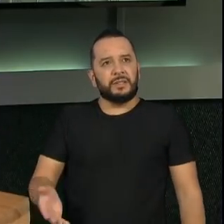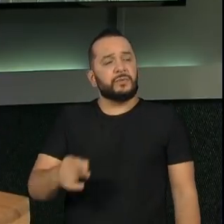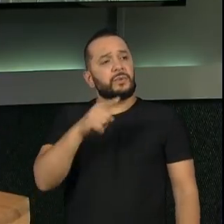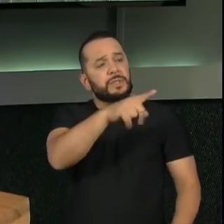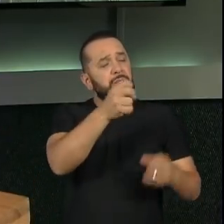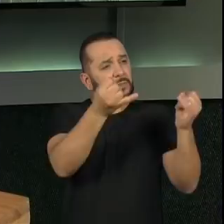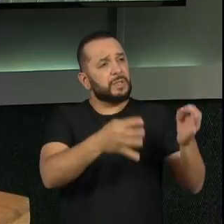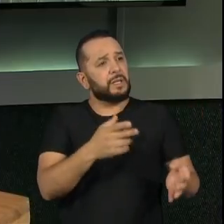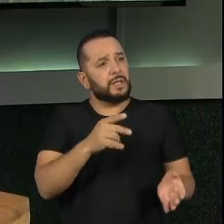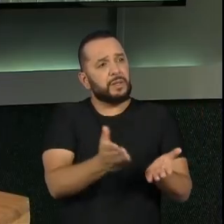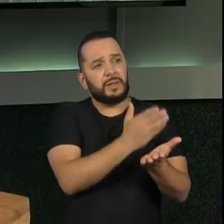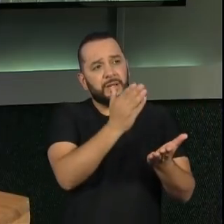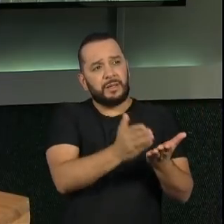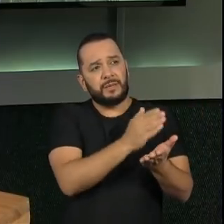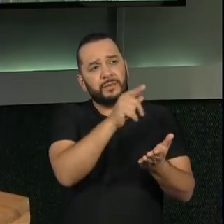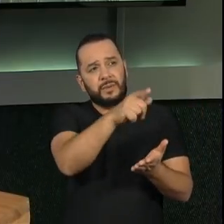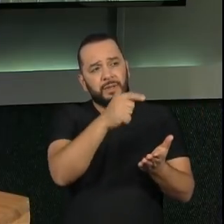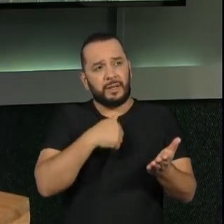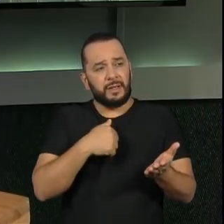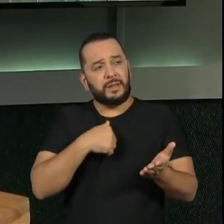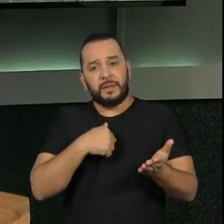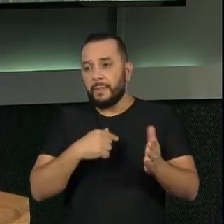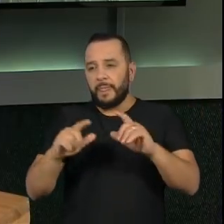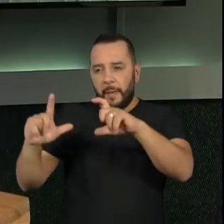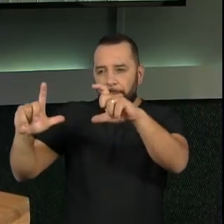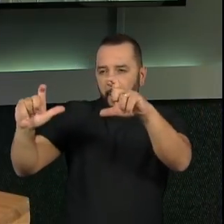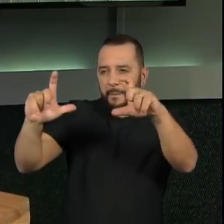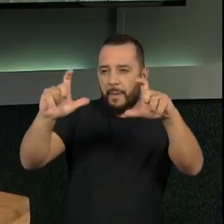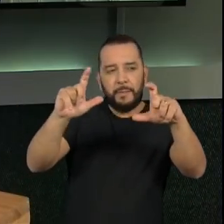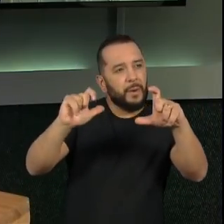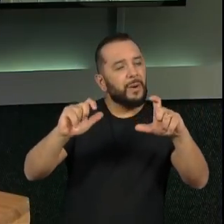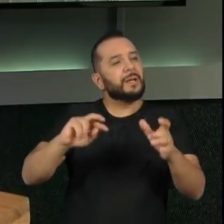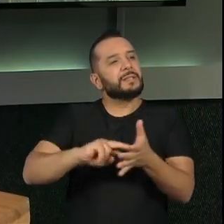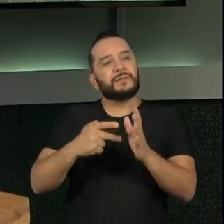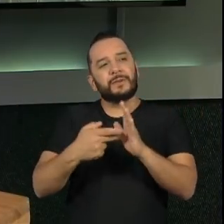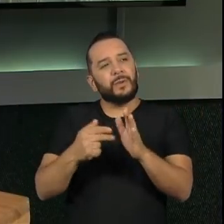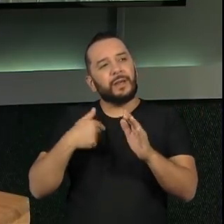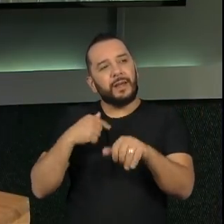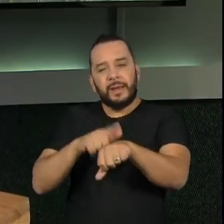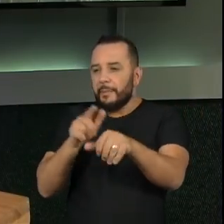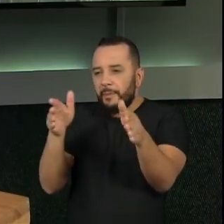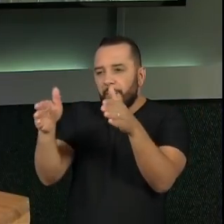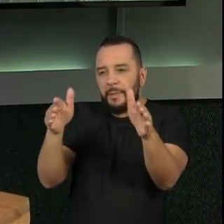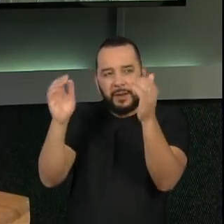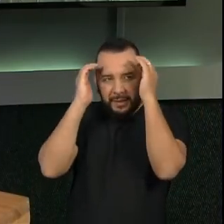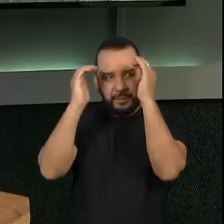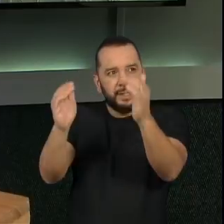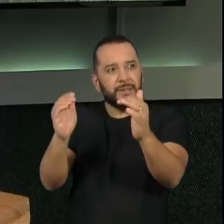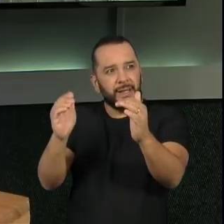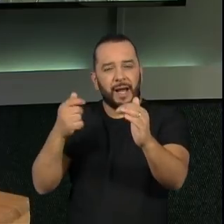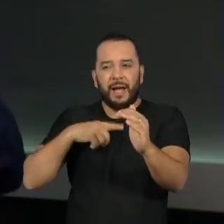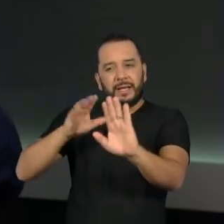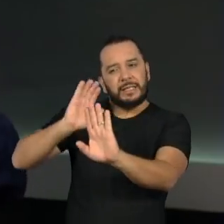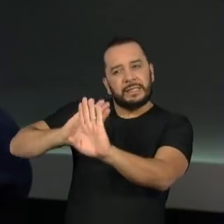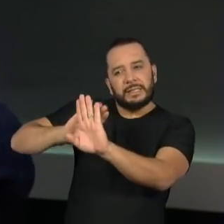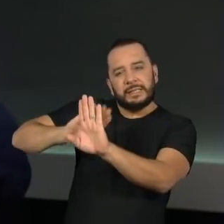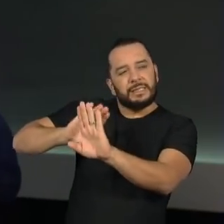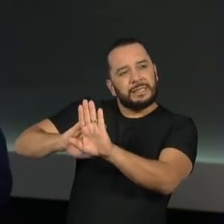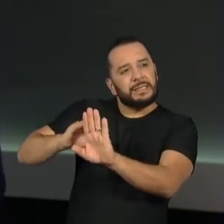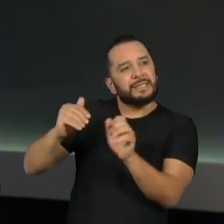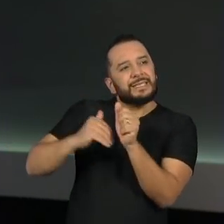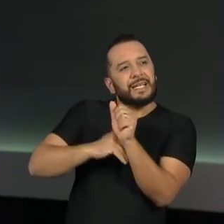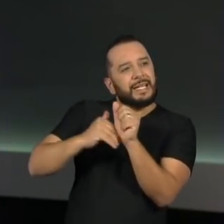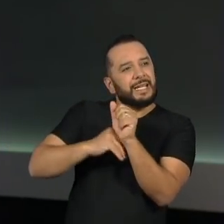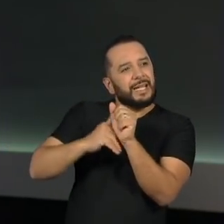retratar o outro é respeitar o seu momento sem roubar-lhe os segredos da alma. E aí você descreve